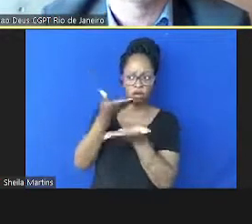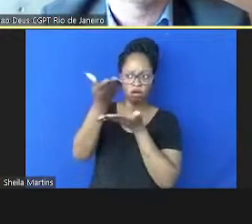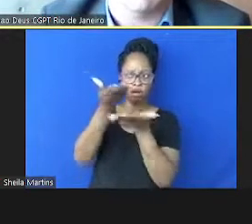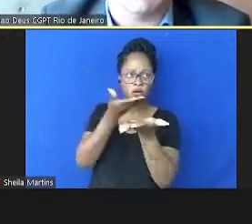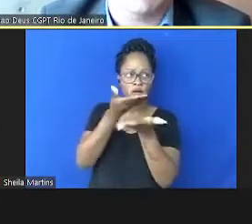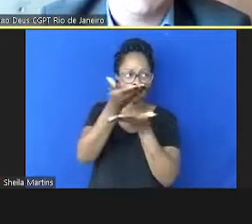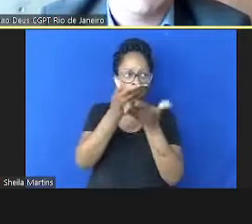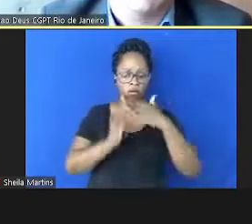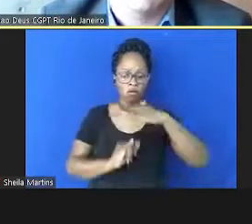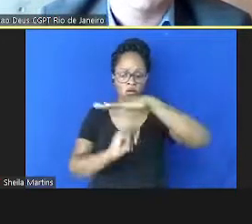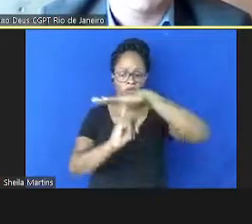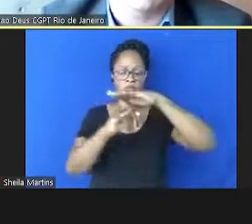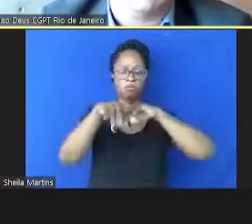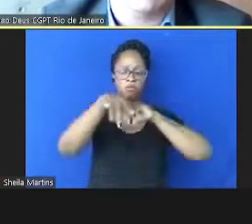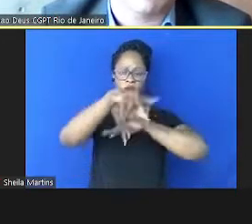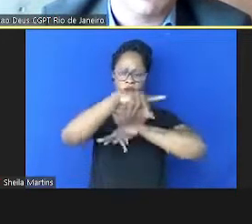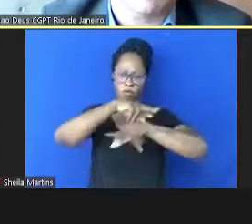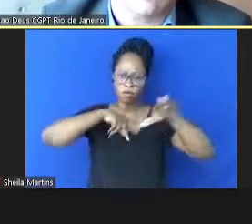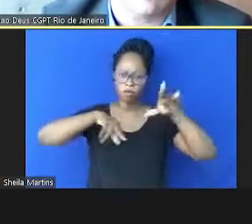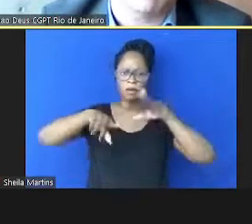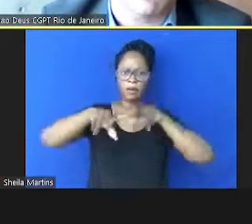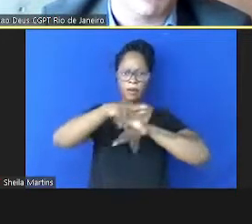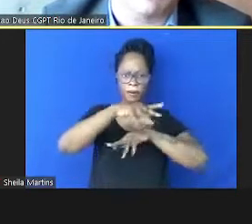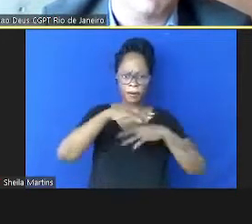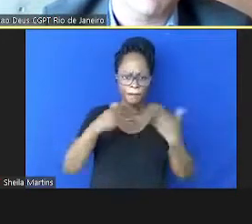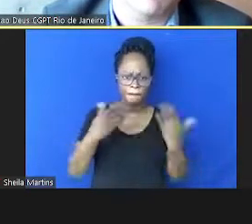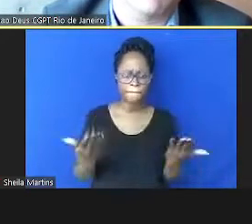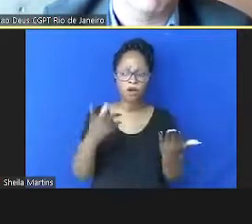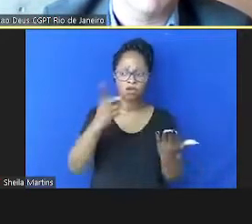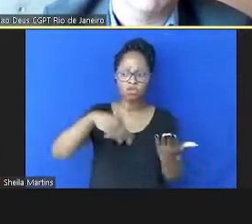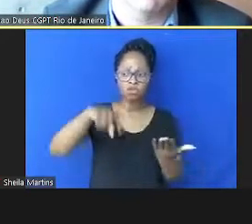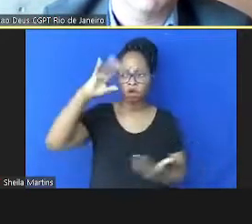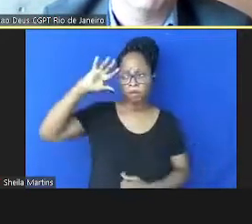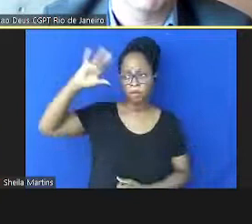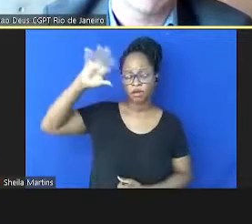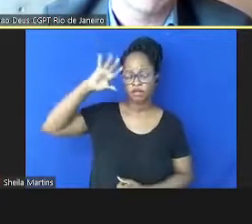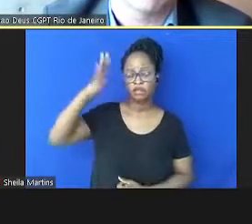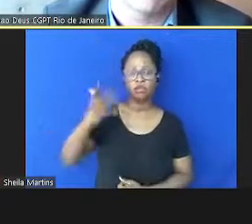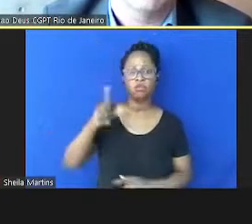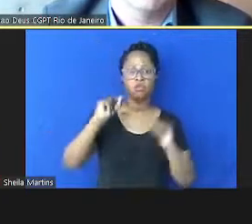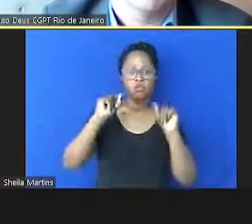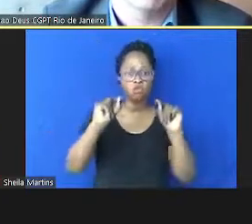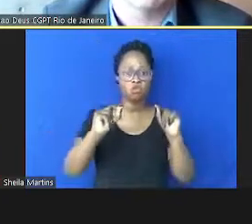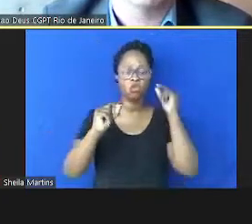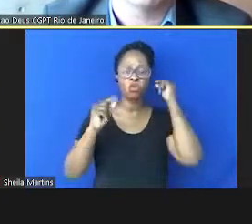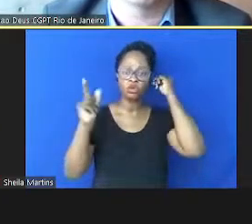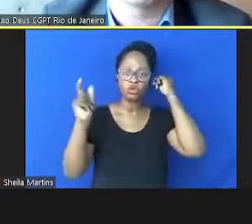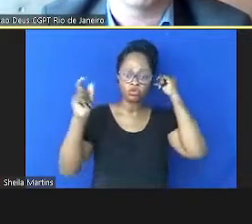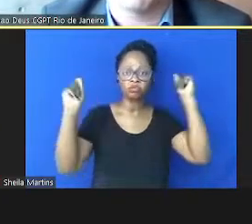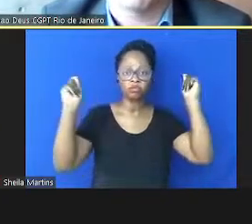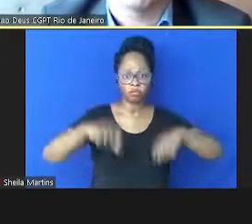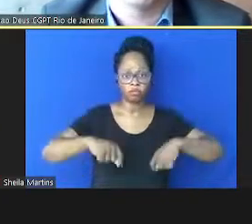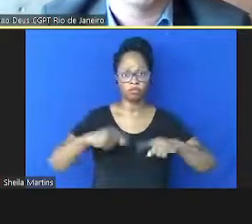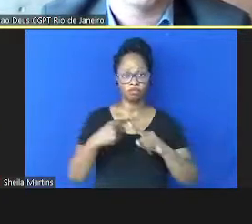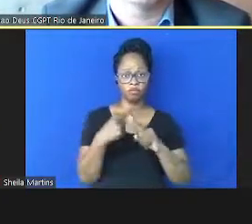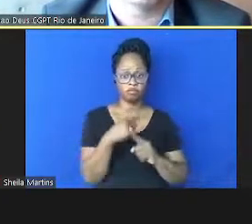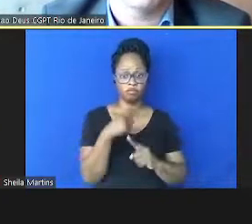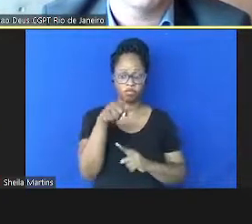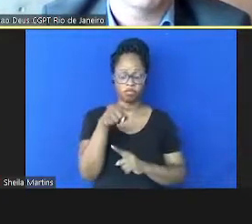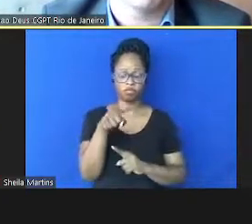portuguesas, as portas e as janelas já estavam abertas. Portanto, não podemos, senão, ficar apenas e tão só